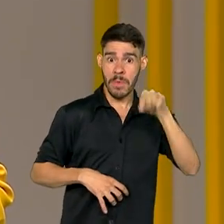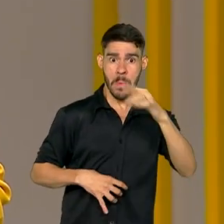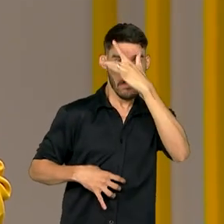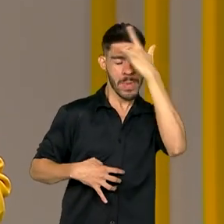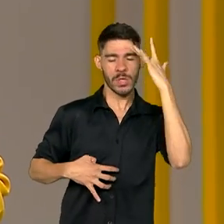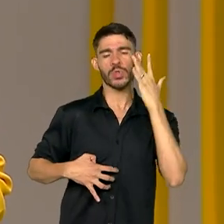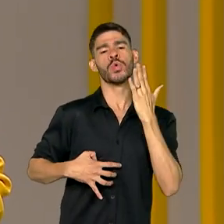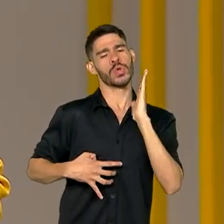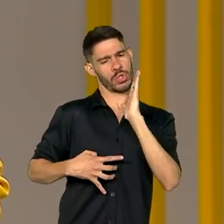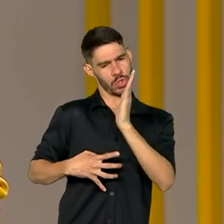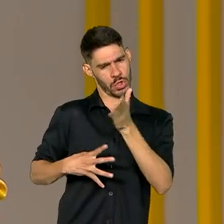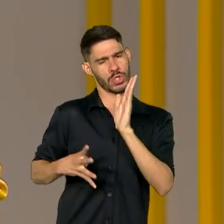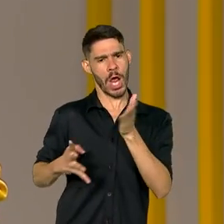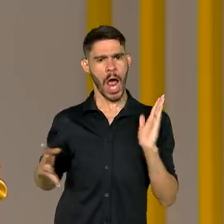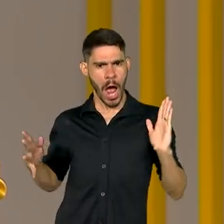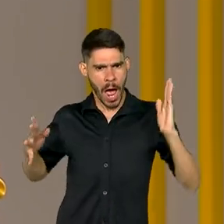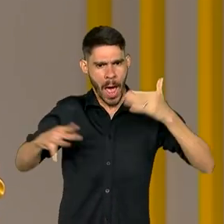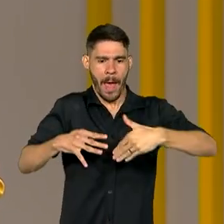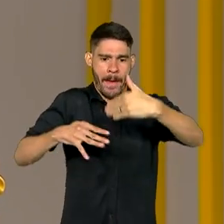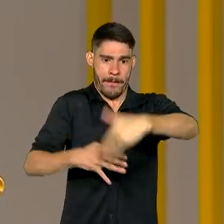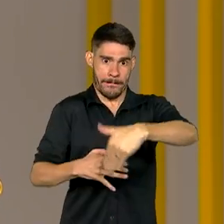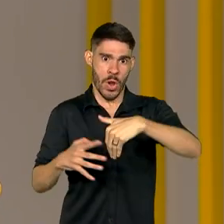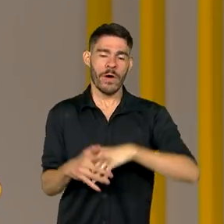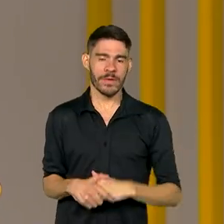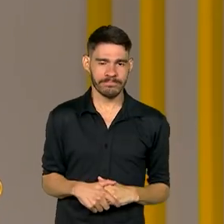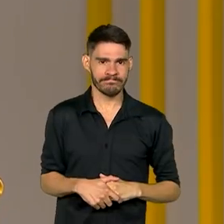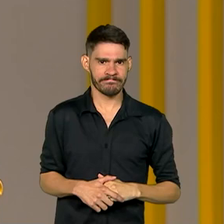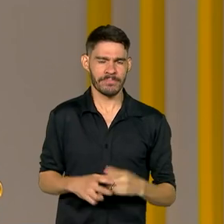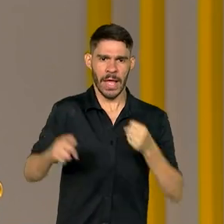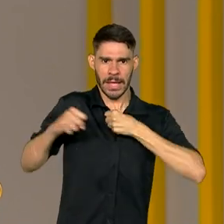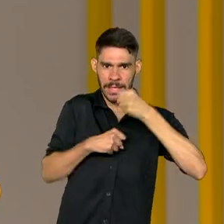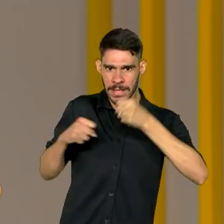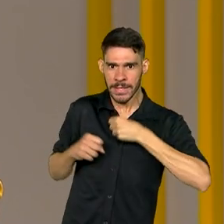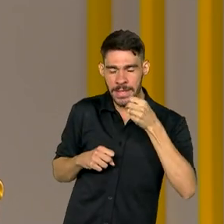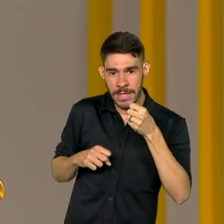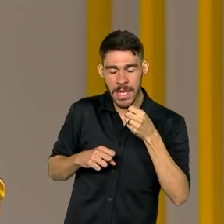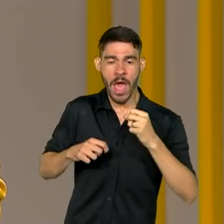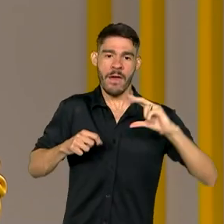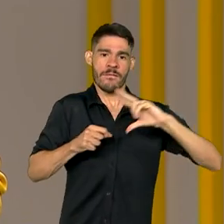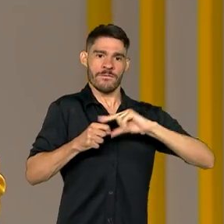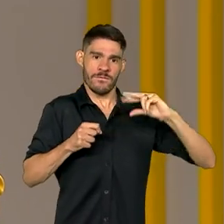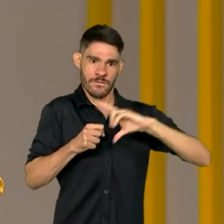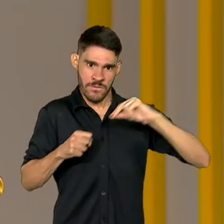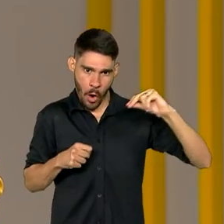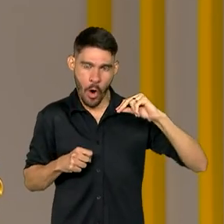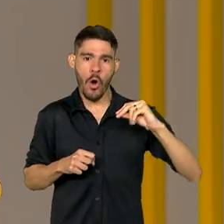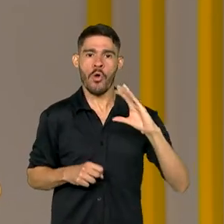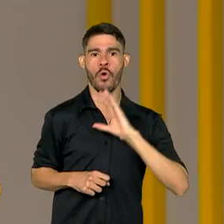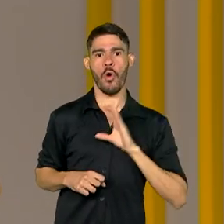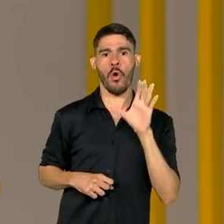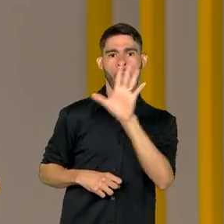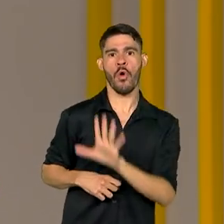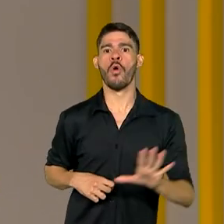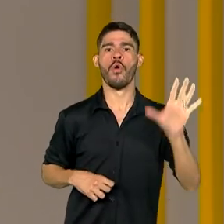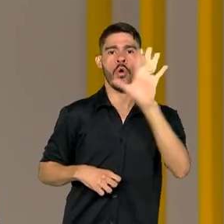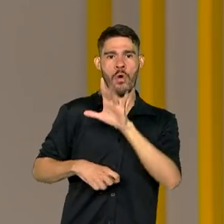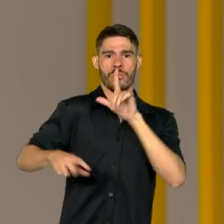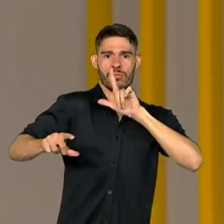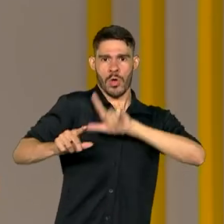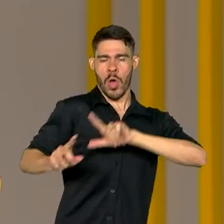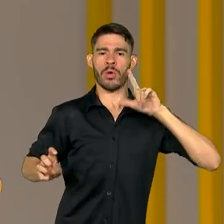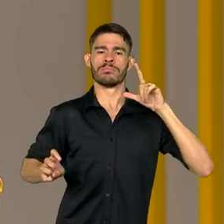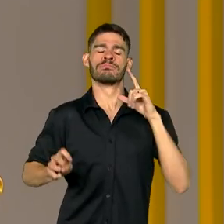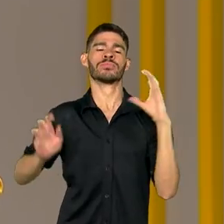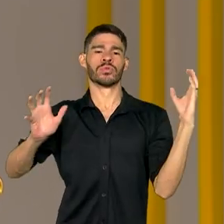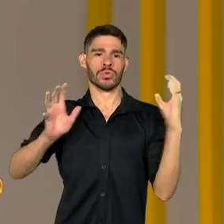já podem participar das provas. Em entrevista ao programa A Voz do Brasil, o coordenador-geral de logística do